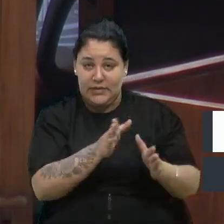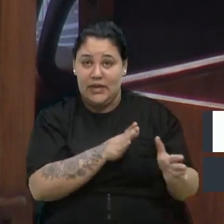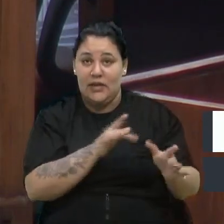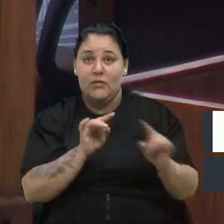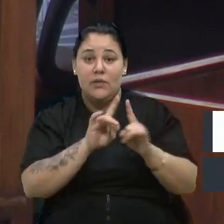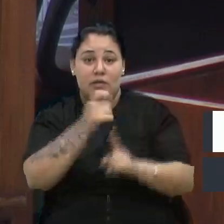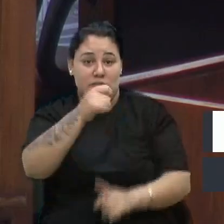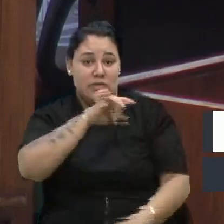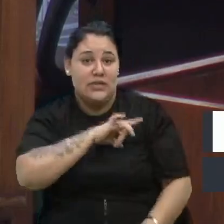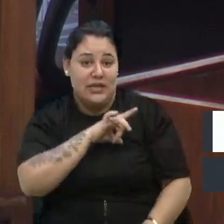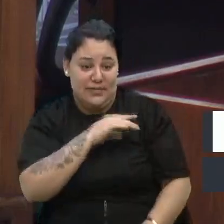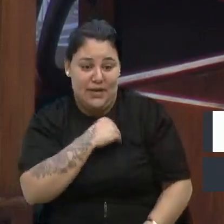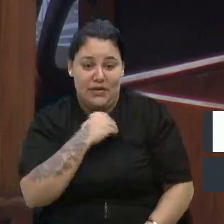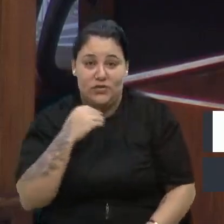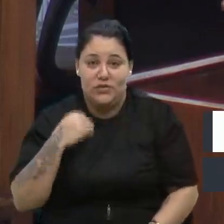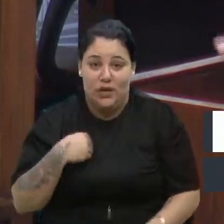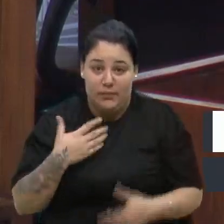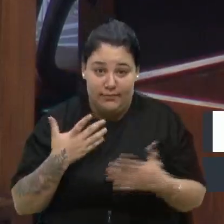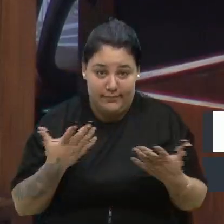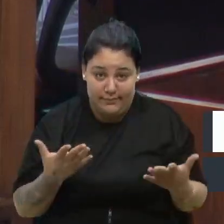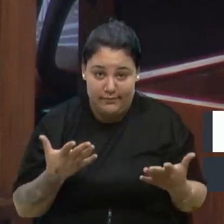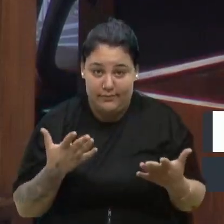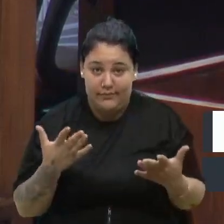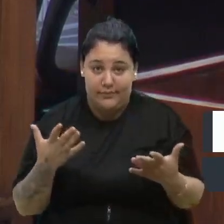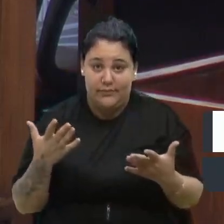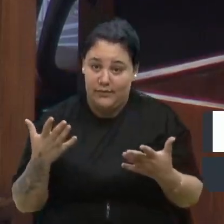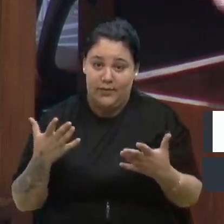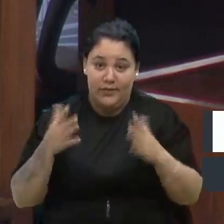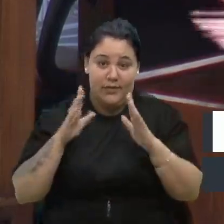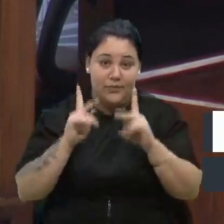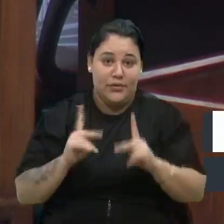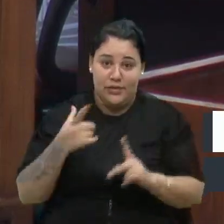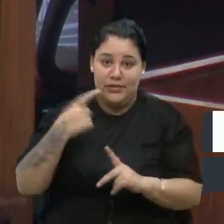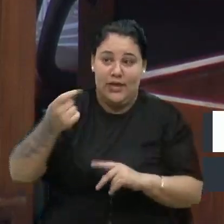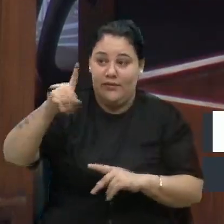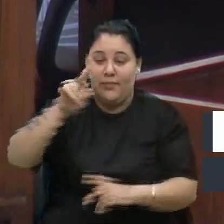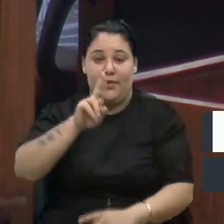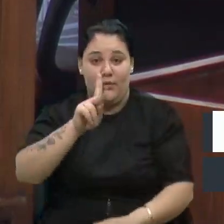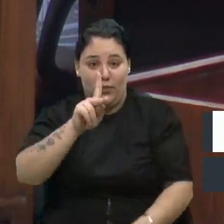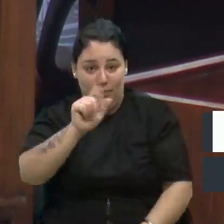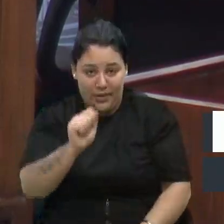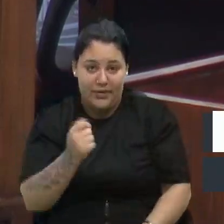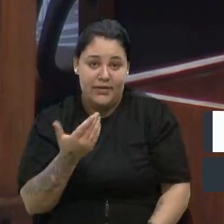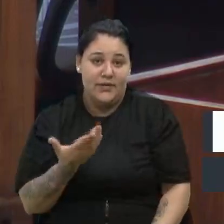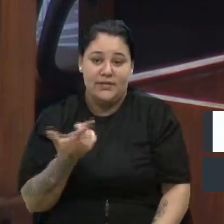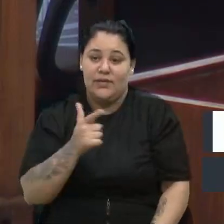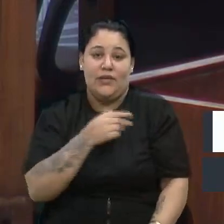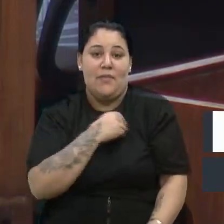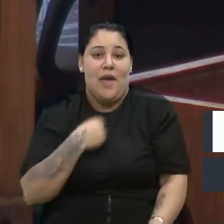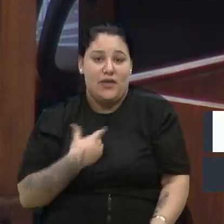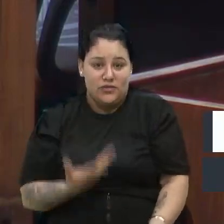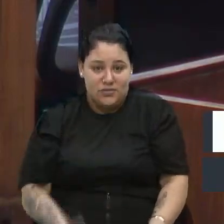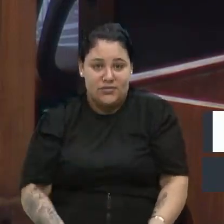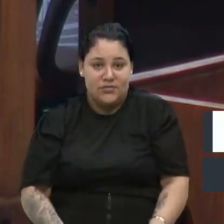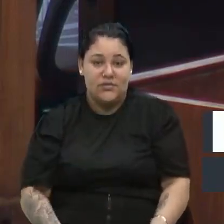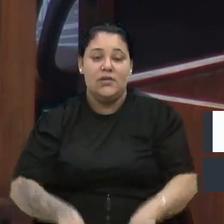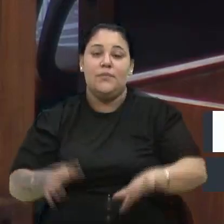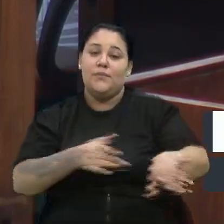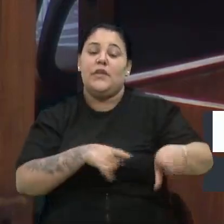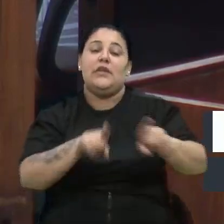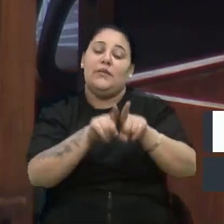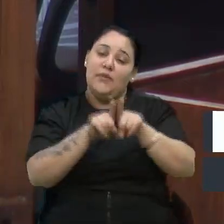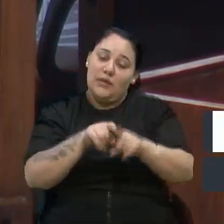médico, né? Porque senão as pessoas não vão ir mesmo, vão ir para a UPA. Porque se não tem clínico numa UBS. E, por fim, uma luta antiga,